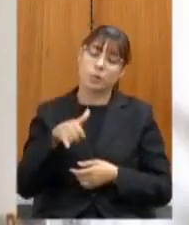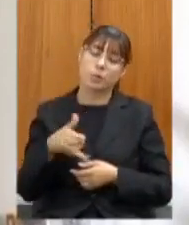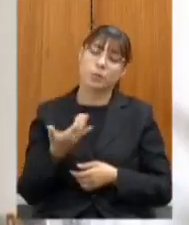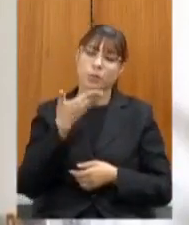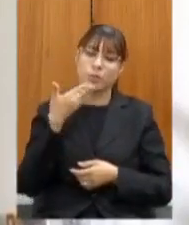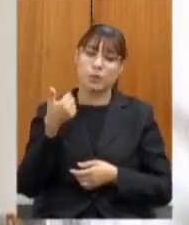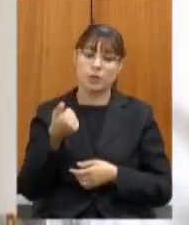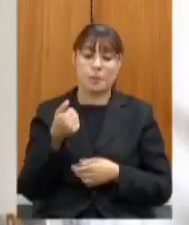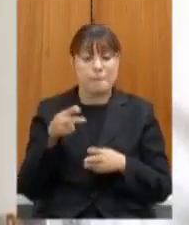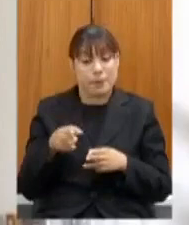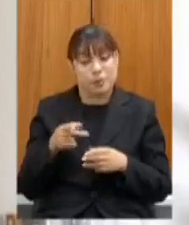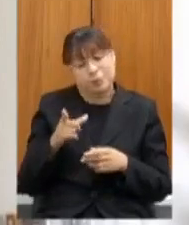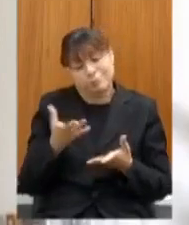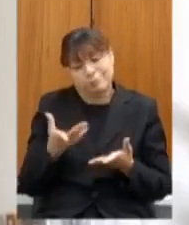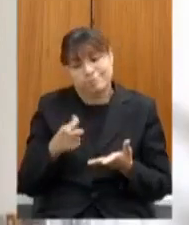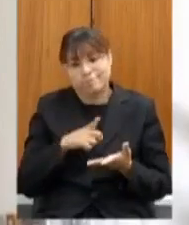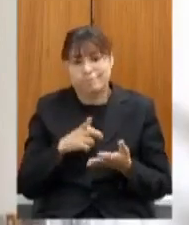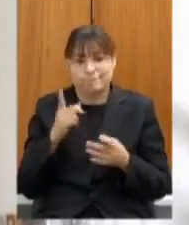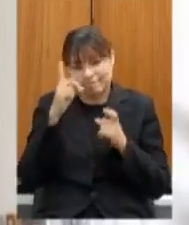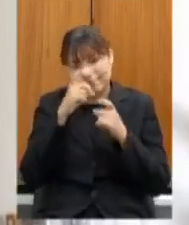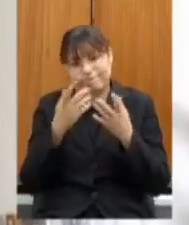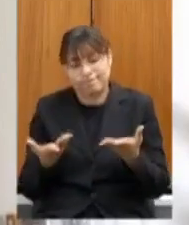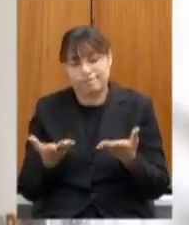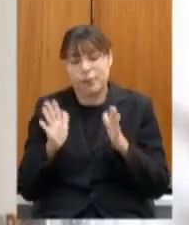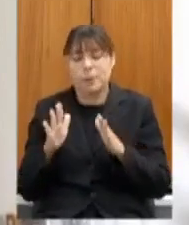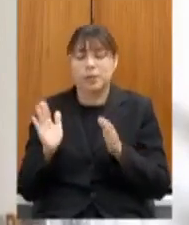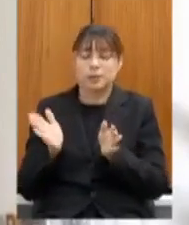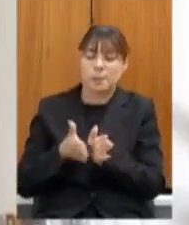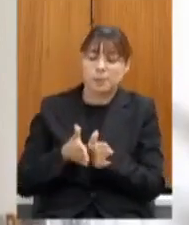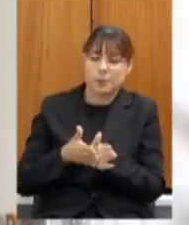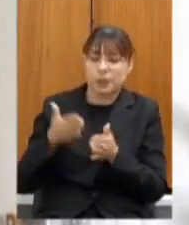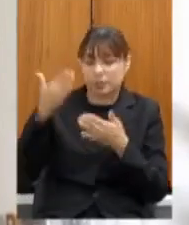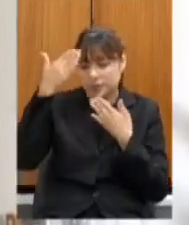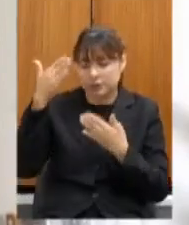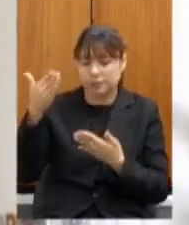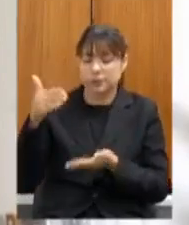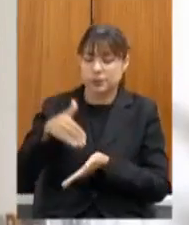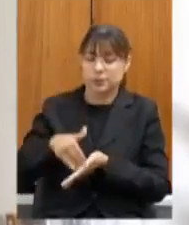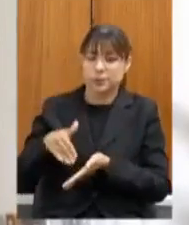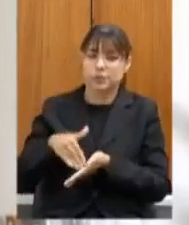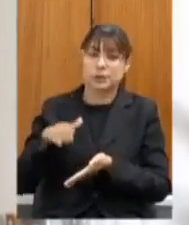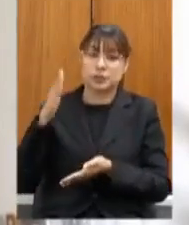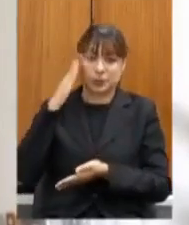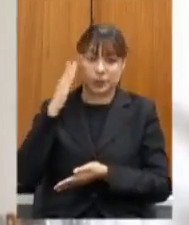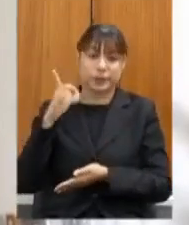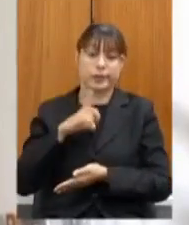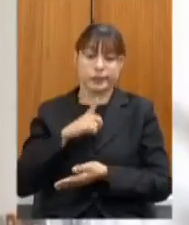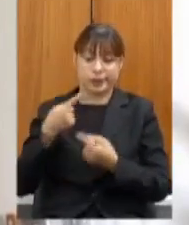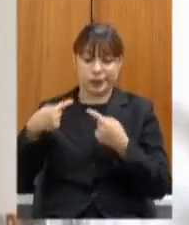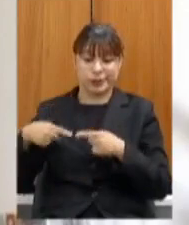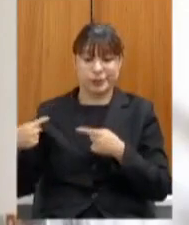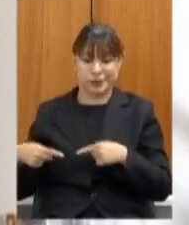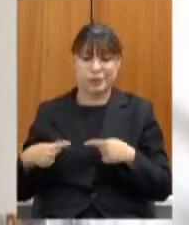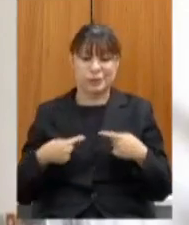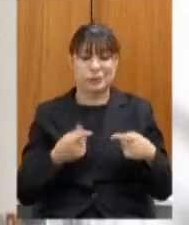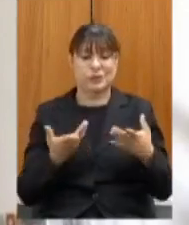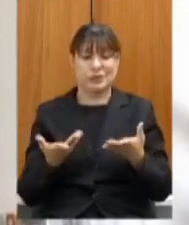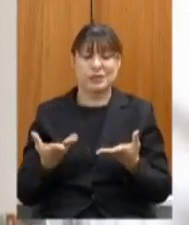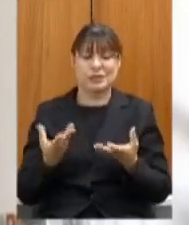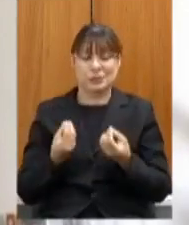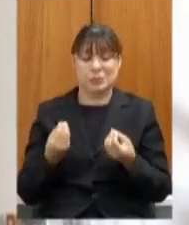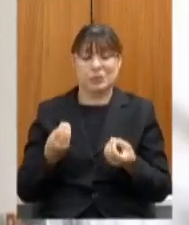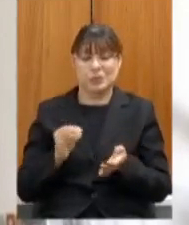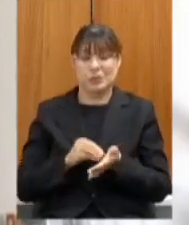dificuldade que estamos enfrentando então eu quero parabenizar e agradecer a Secretaria sei que temos muitos obstáculos ainda para vencer